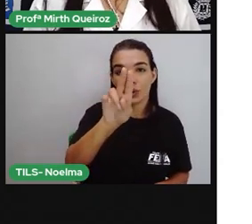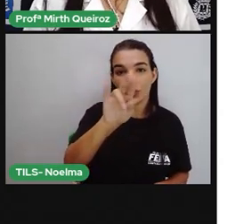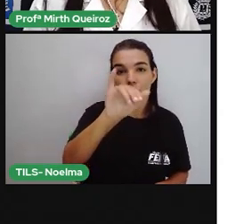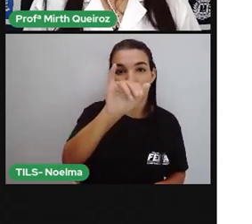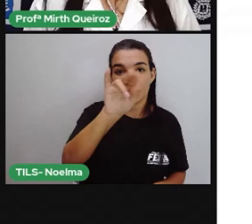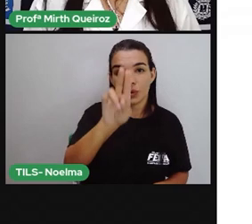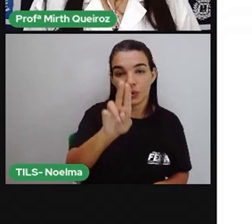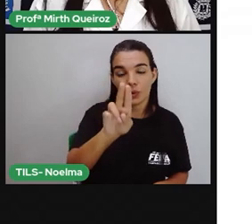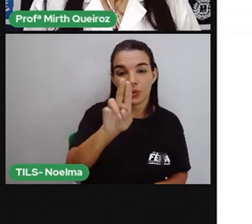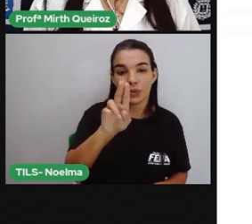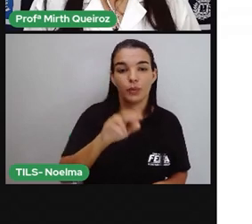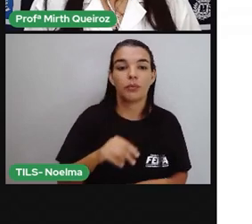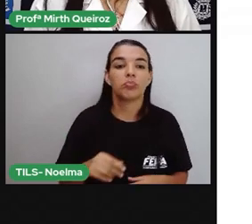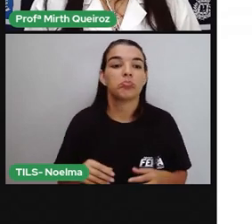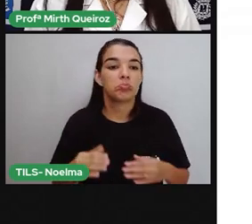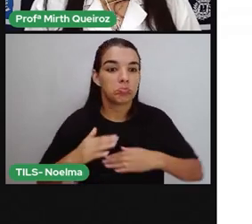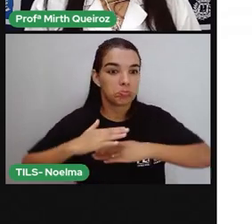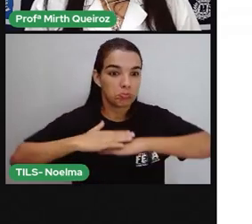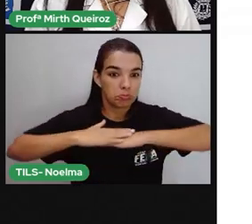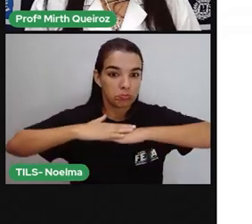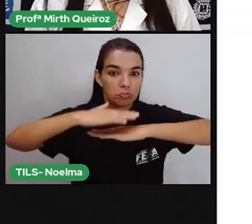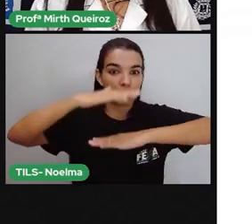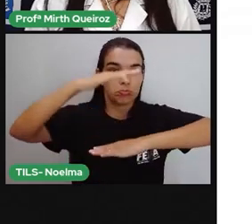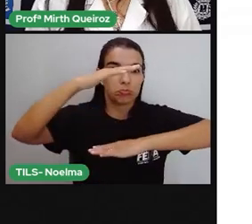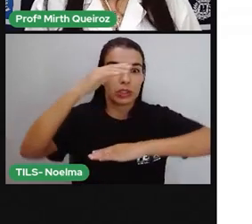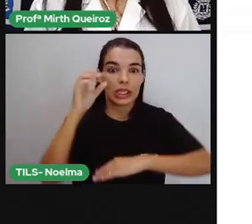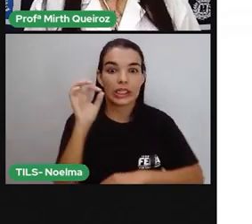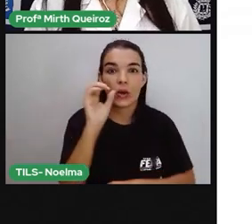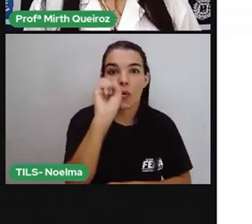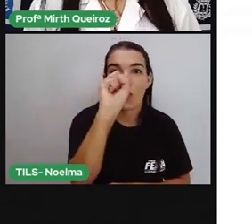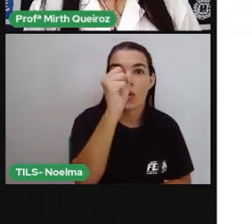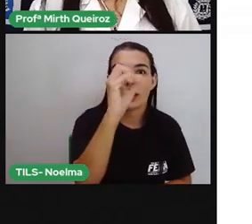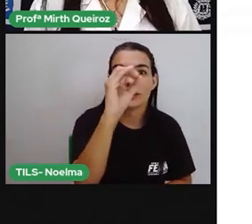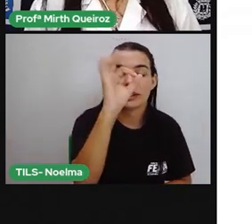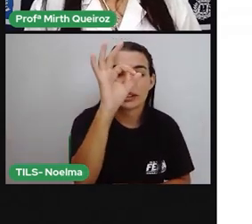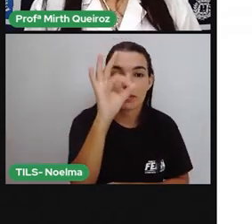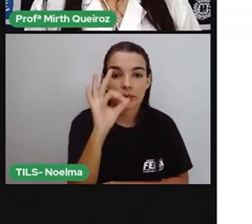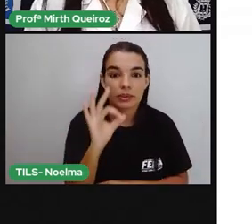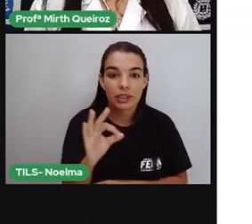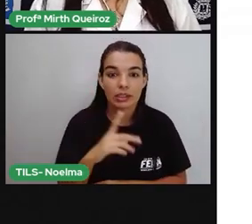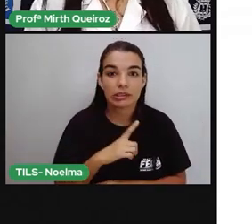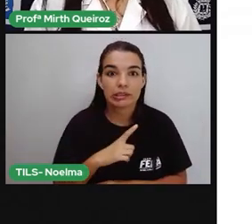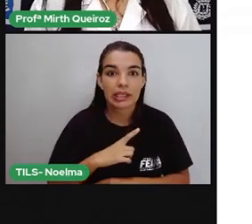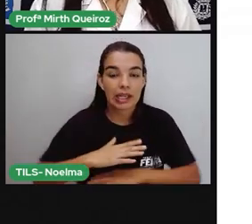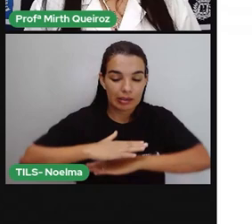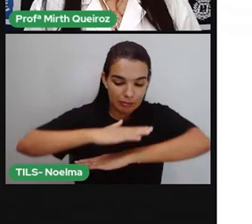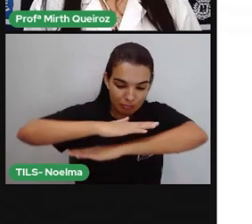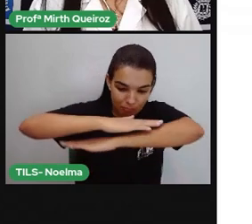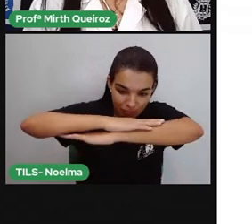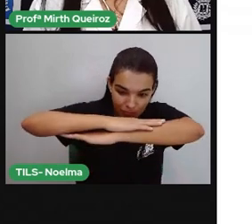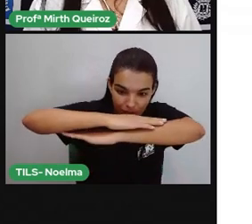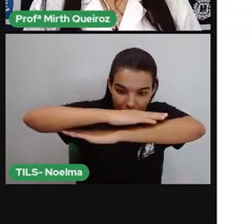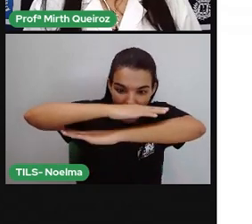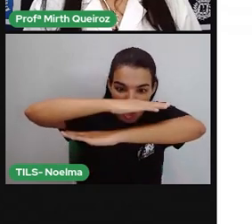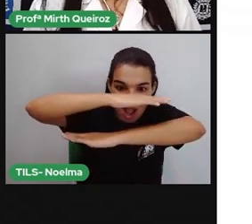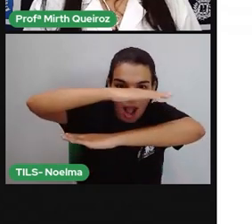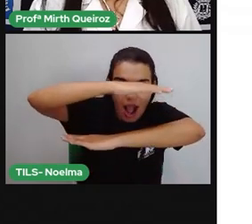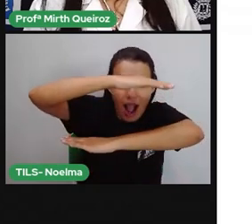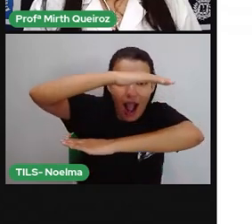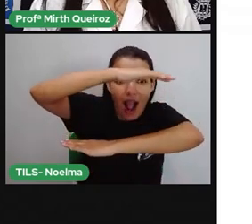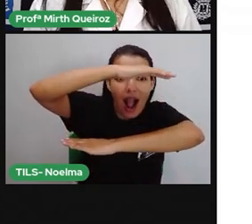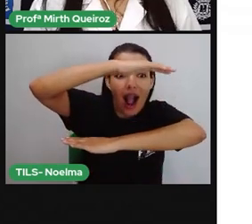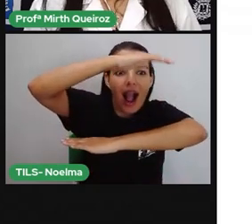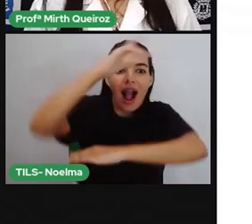planície pantaneira fica inundada? 80% inundada, imagine aí. E é a